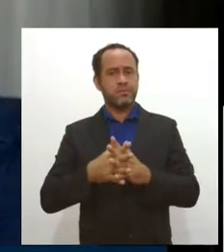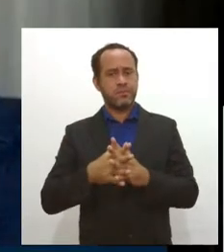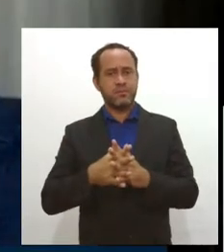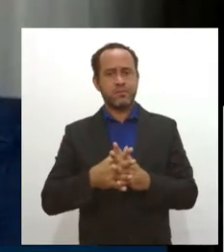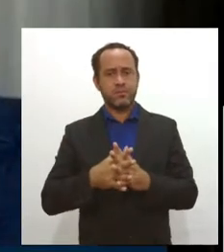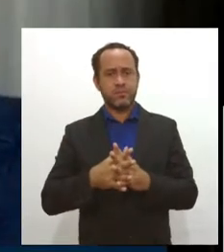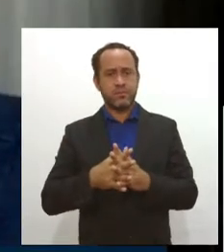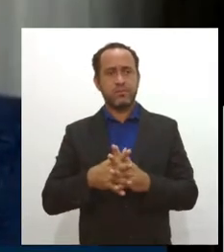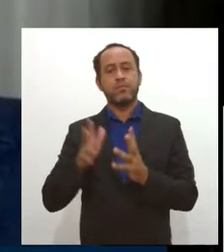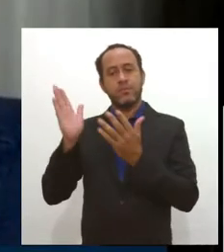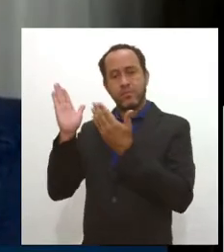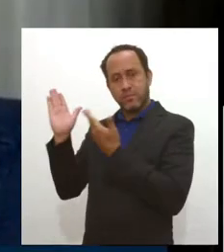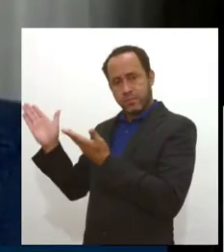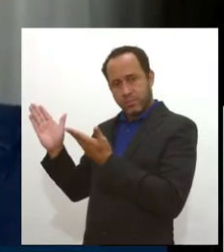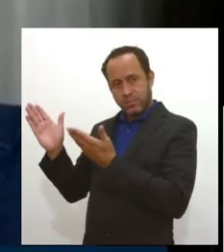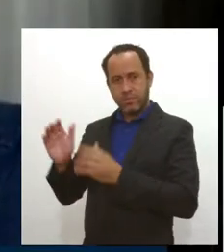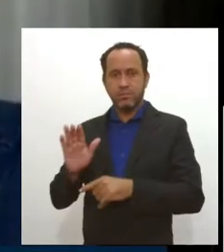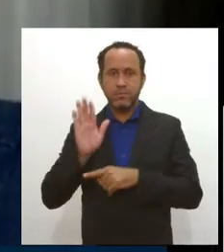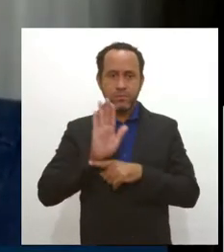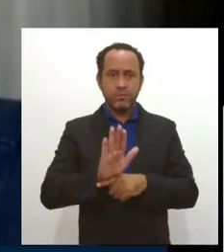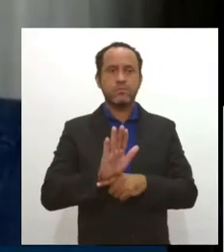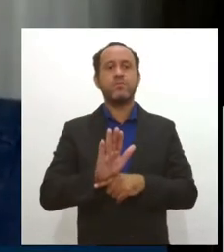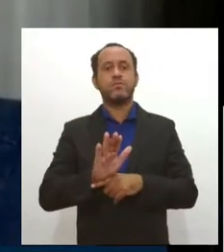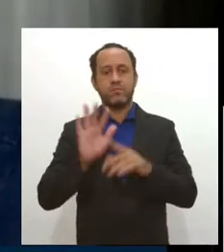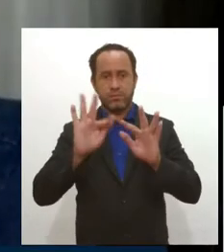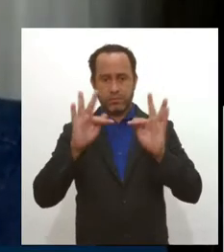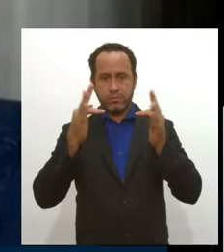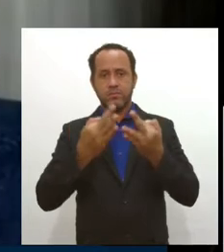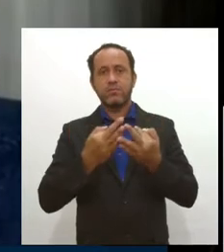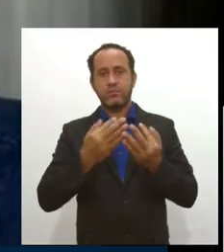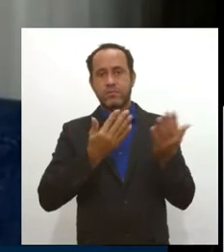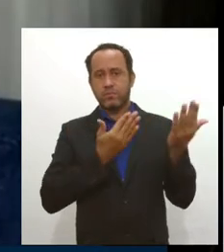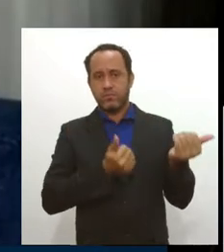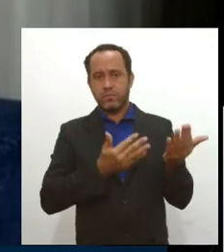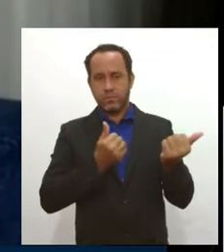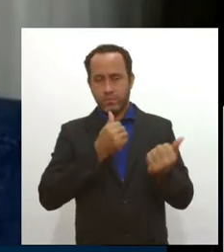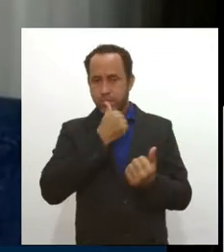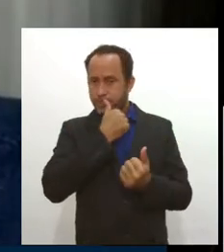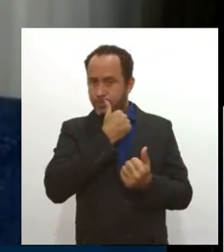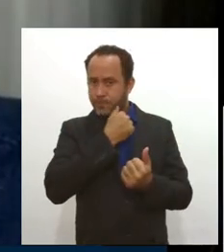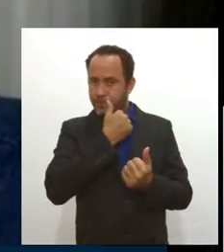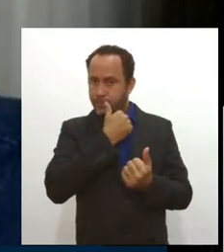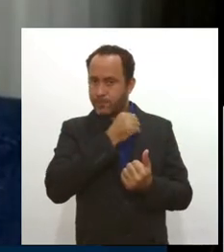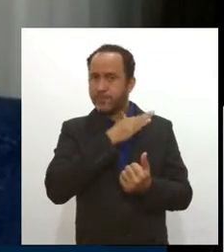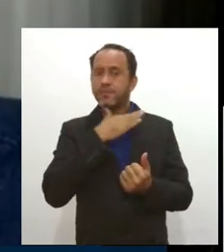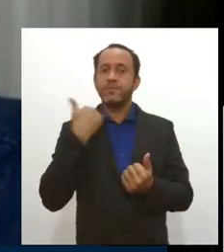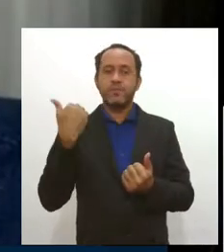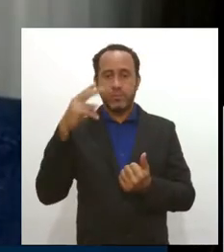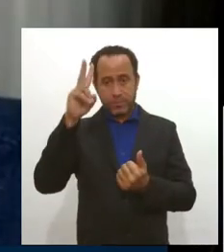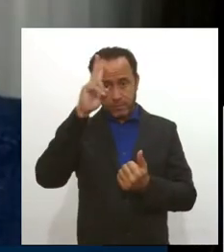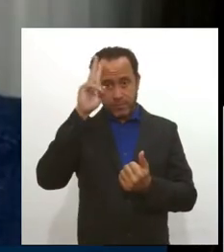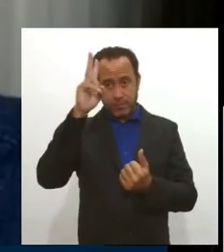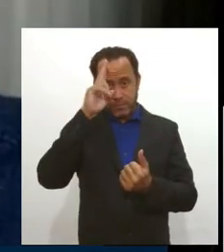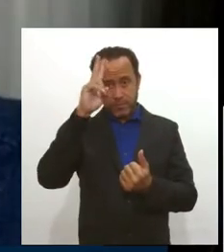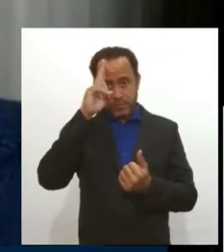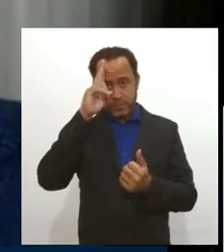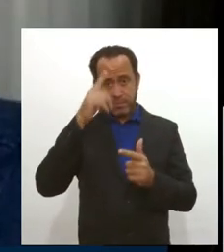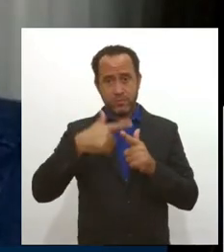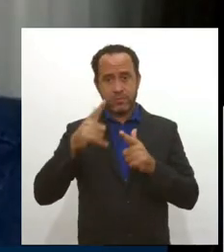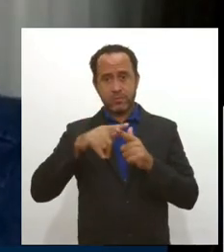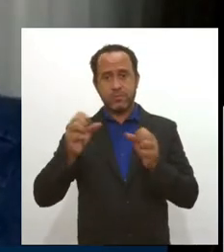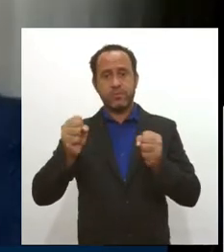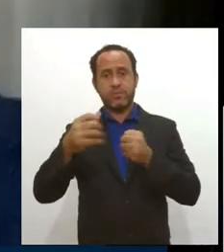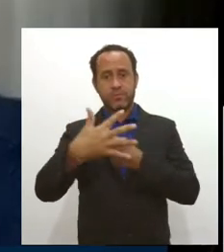deputado Ibrahim Monteiro prestou solidariedade à família do jovem Fábio Menezes, que faleceu na segunda-feira vítima da Covid